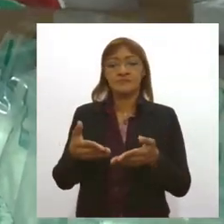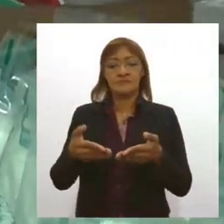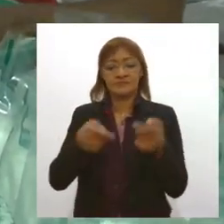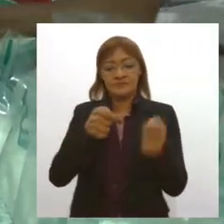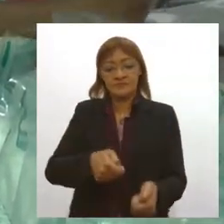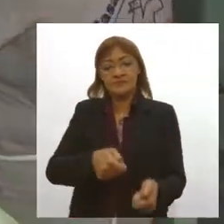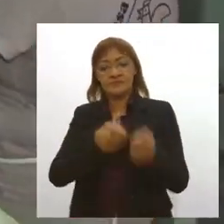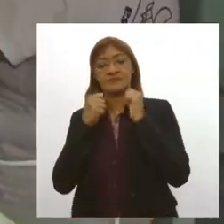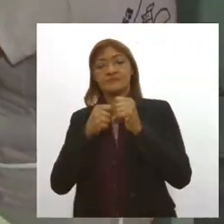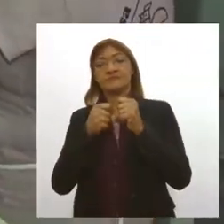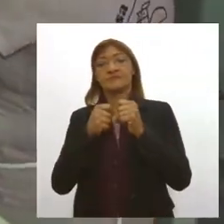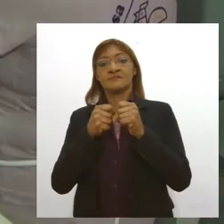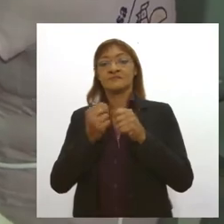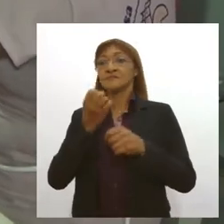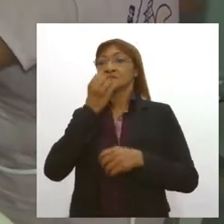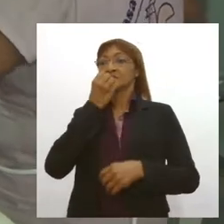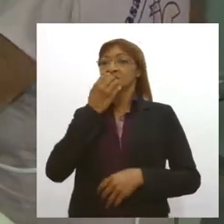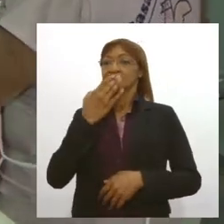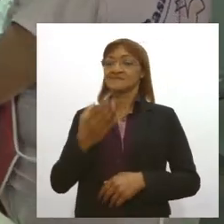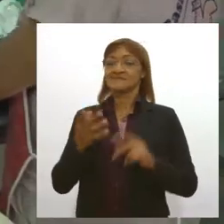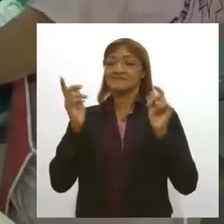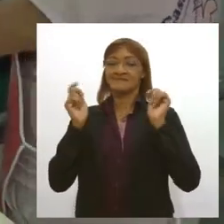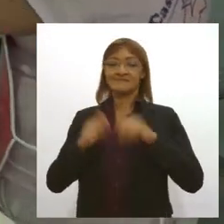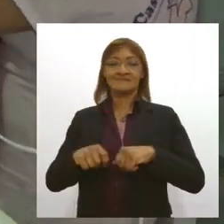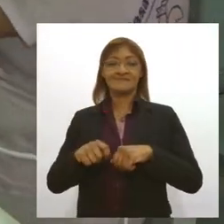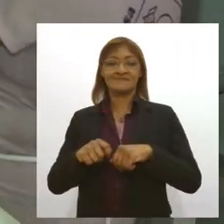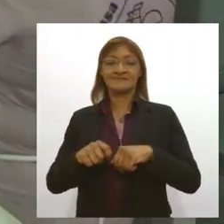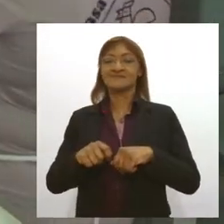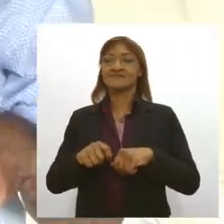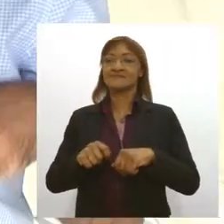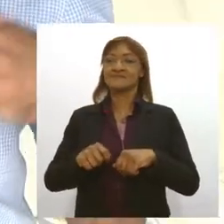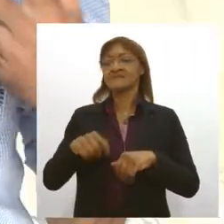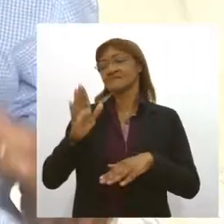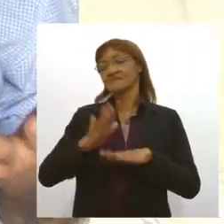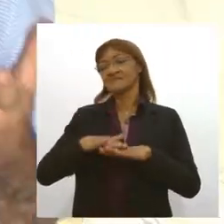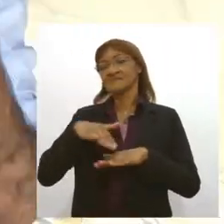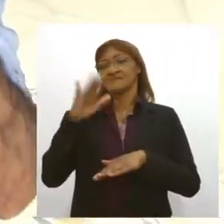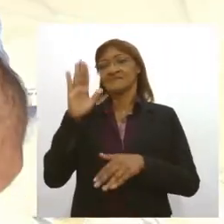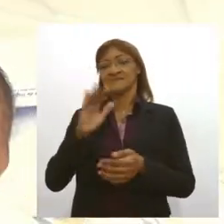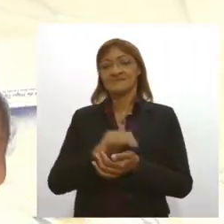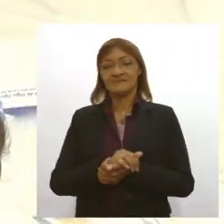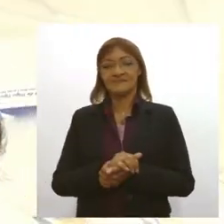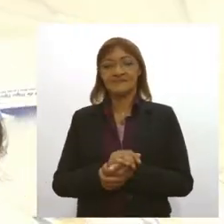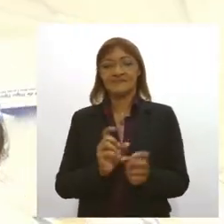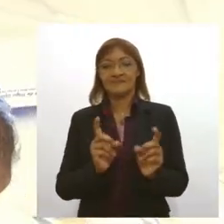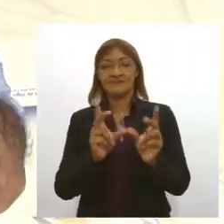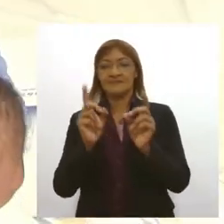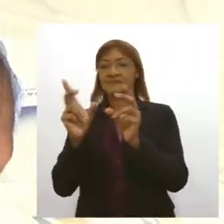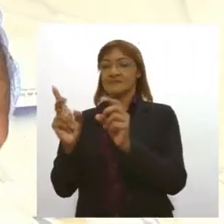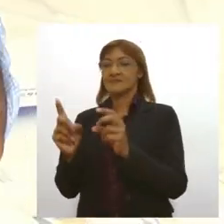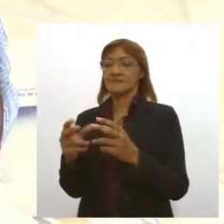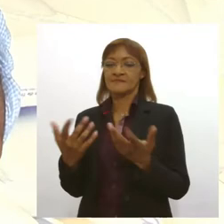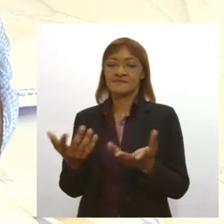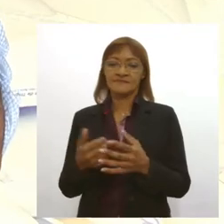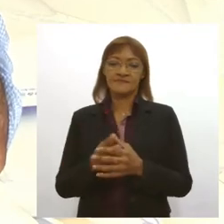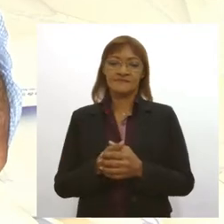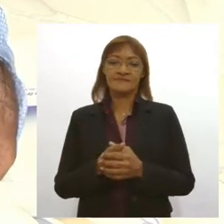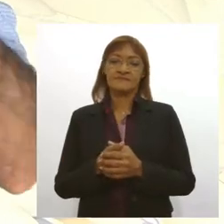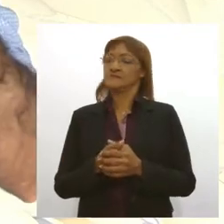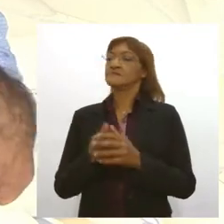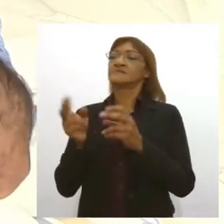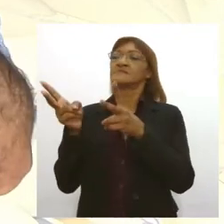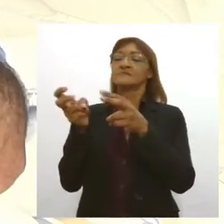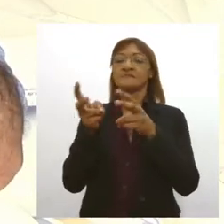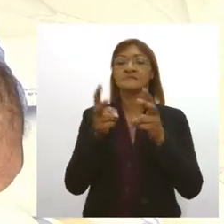produto pronto para produzir mais que a farinha com a cooperativa e com novos olhares